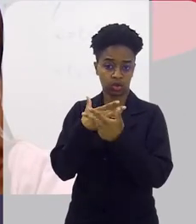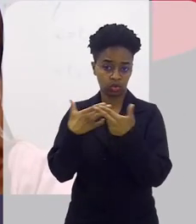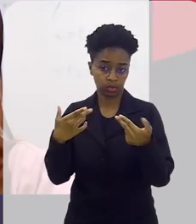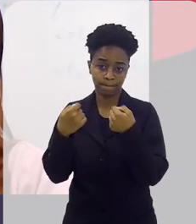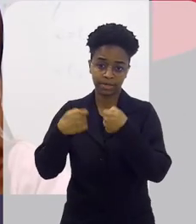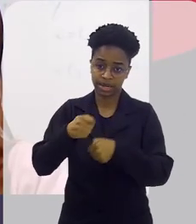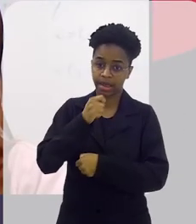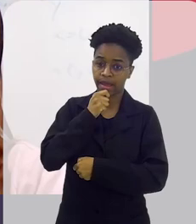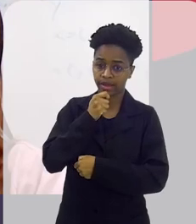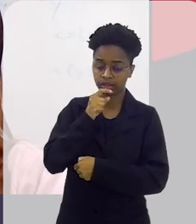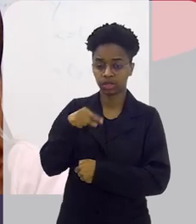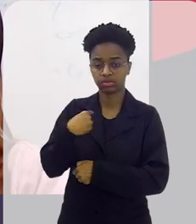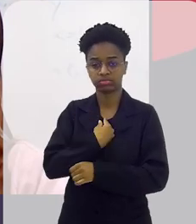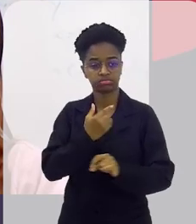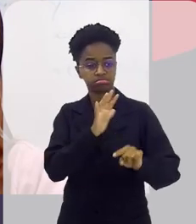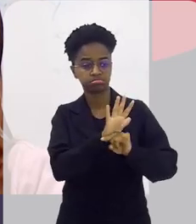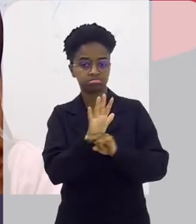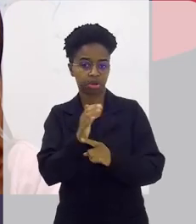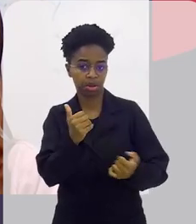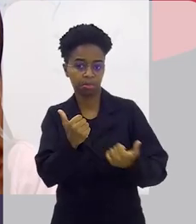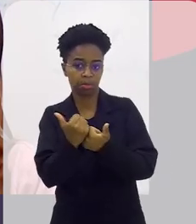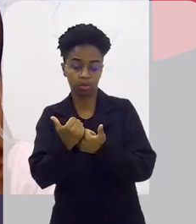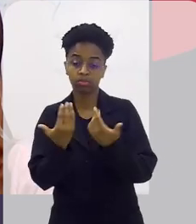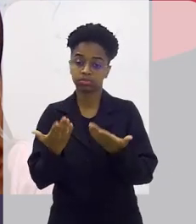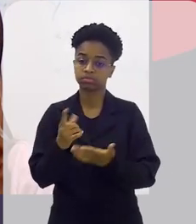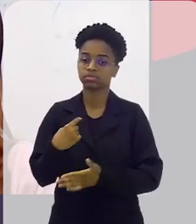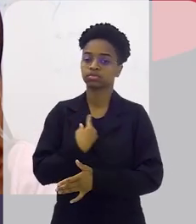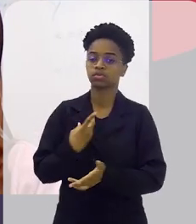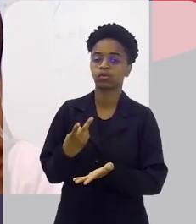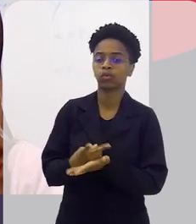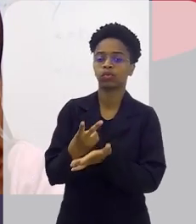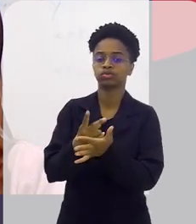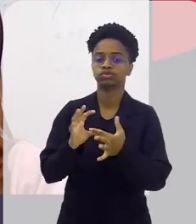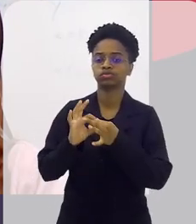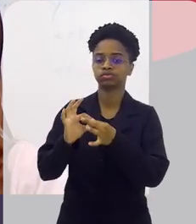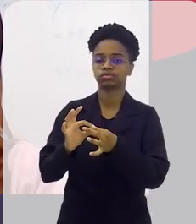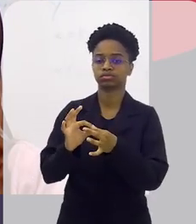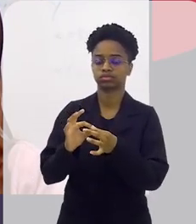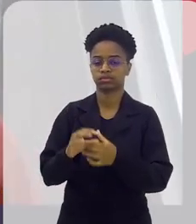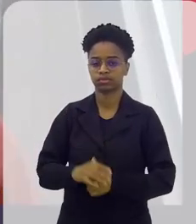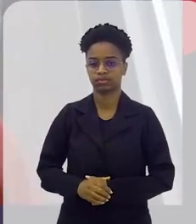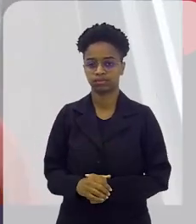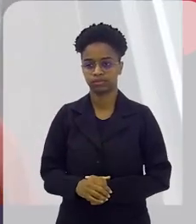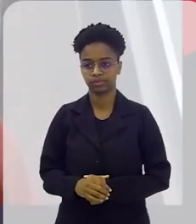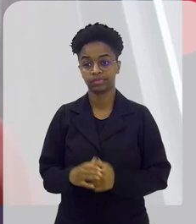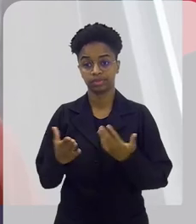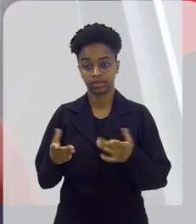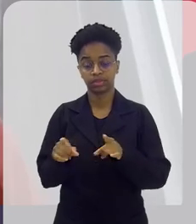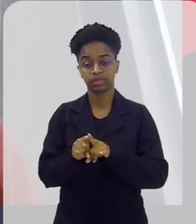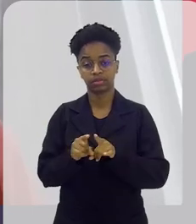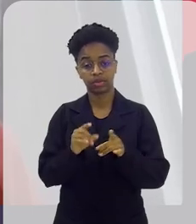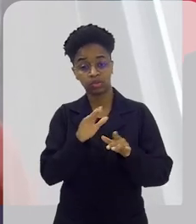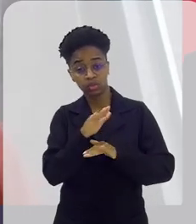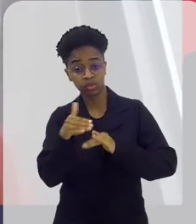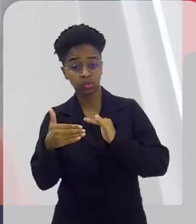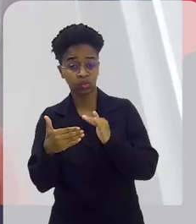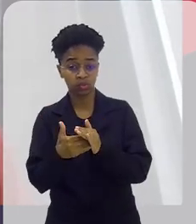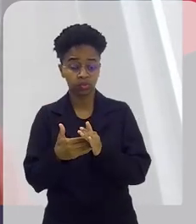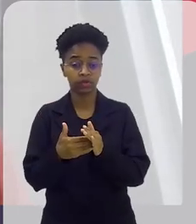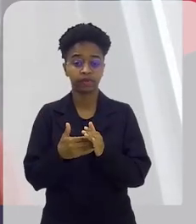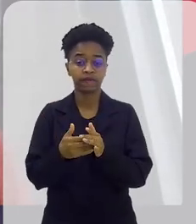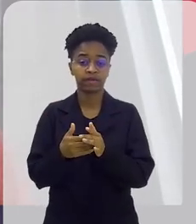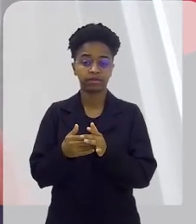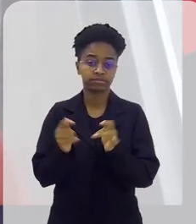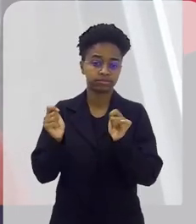que ele precisa ainda da ajuda do Senai. Então, a gente continua parceria. E tudo isso é para que o